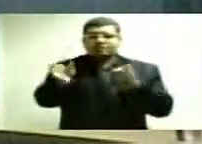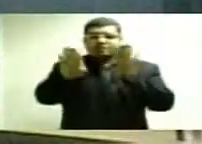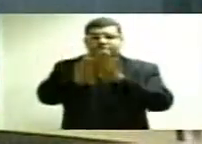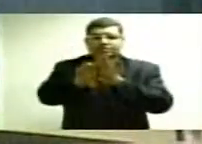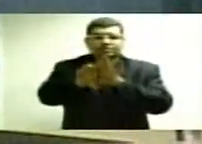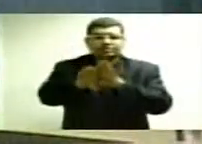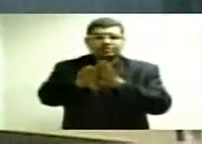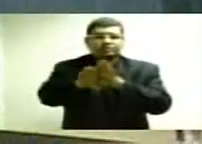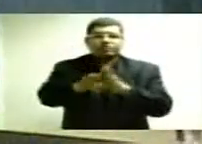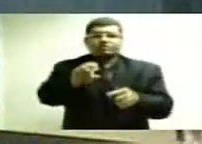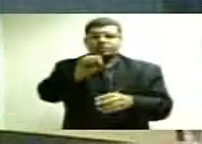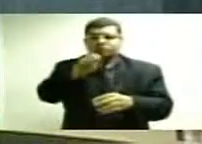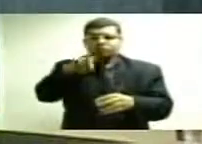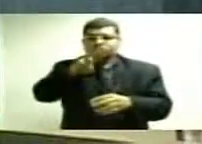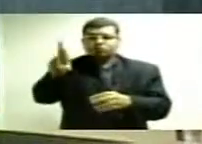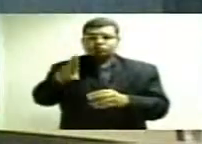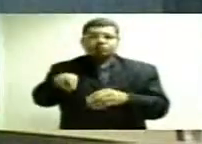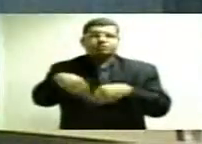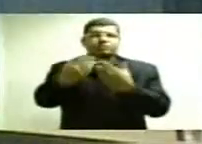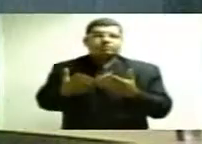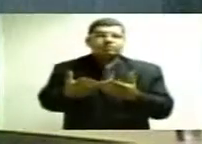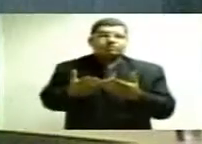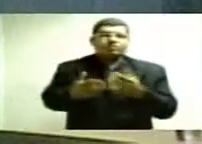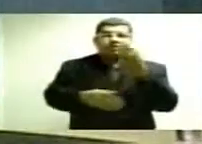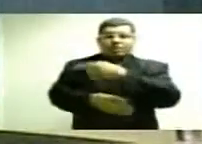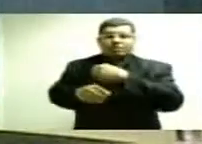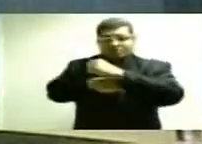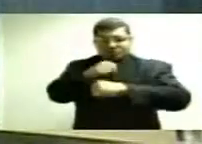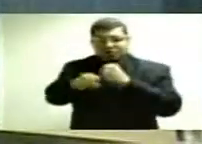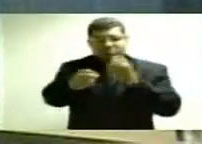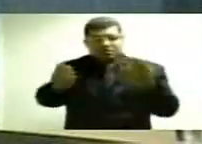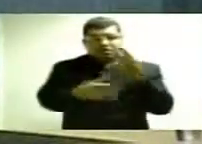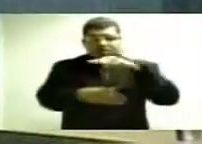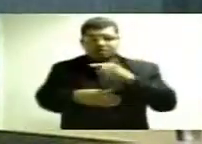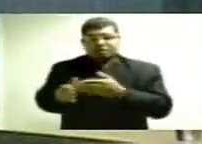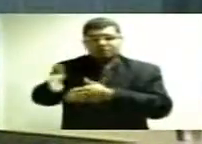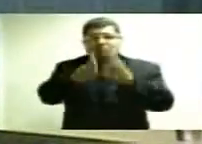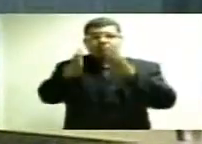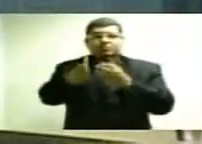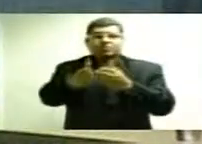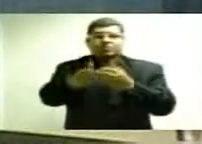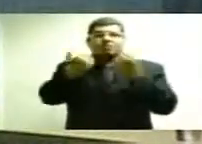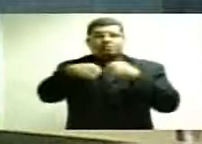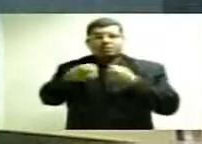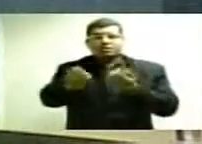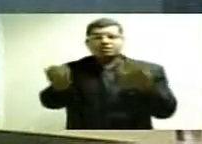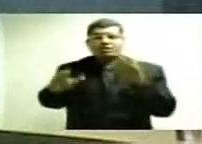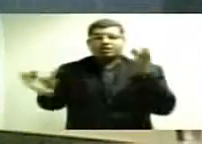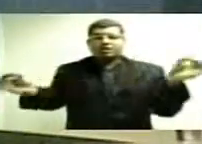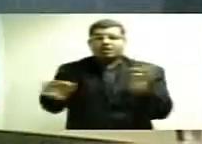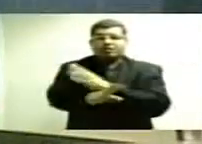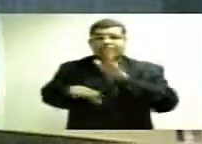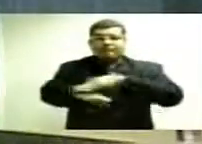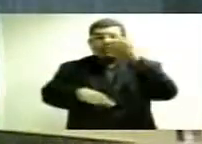que cancelar 800 milhões de reais de empenho. E esse ano, vai caminhando para precisar cancelar